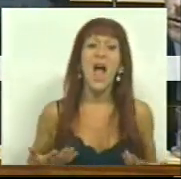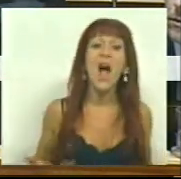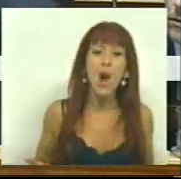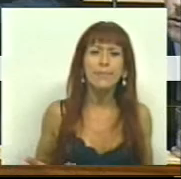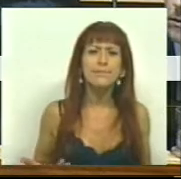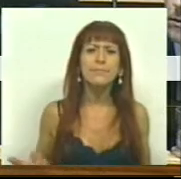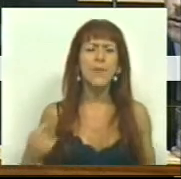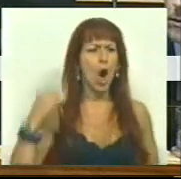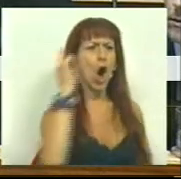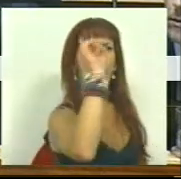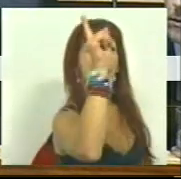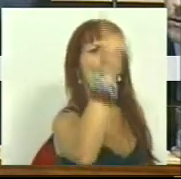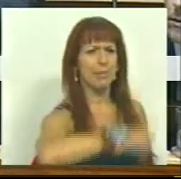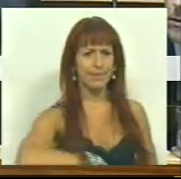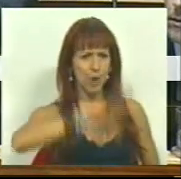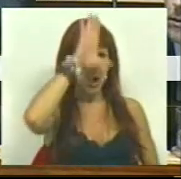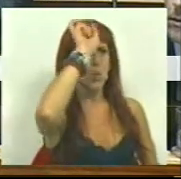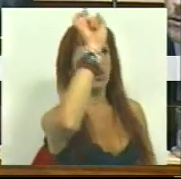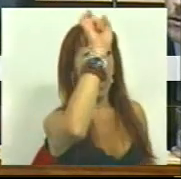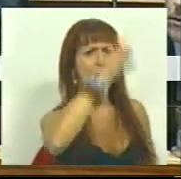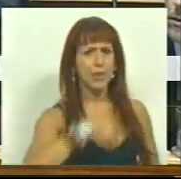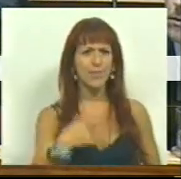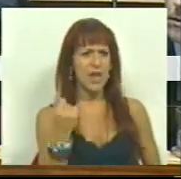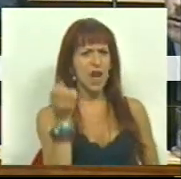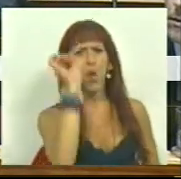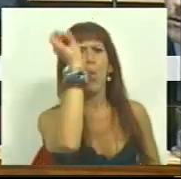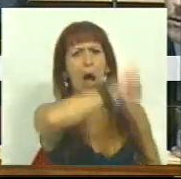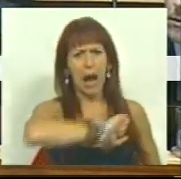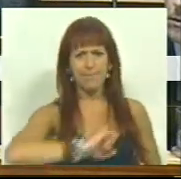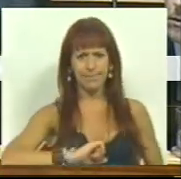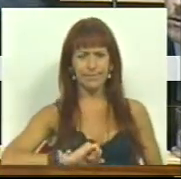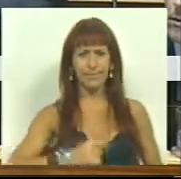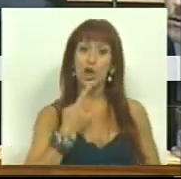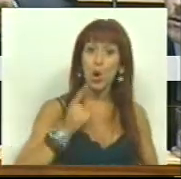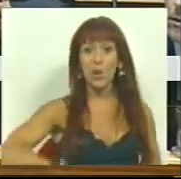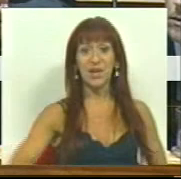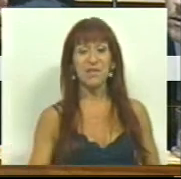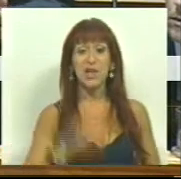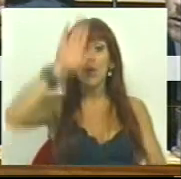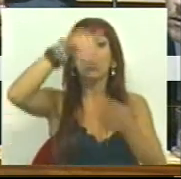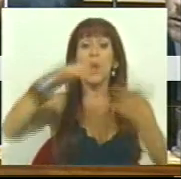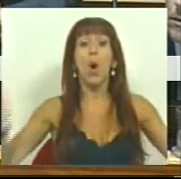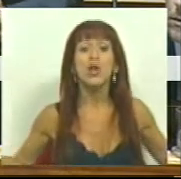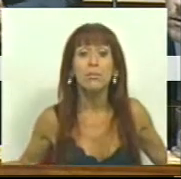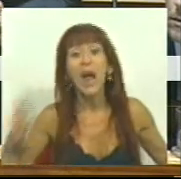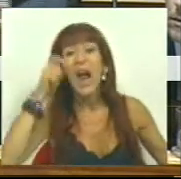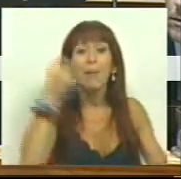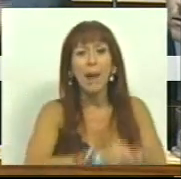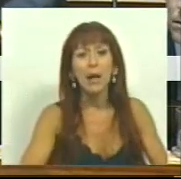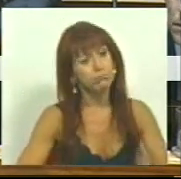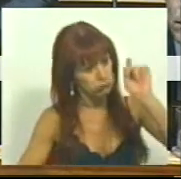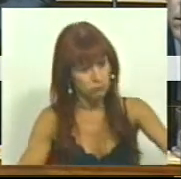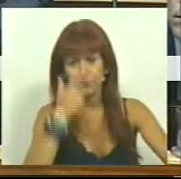vêm acusar o Estado de não ter dinheiro. E, mais uma vez, a solução, quem paga